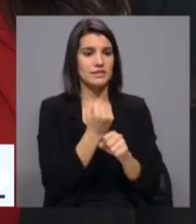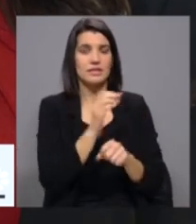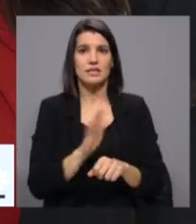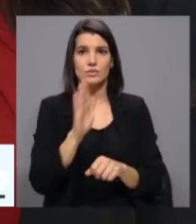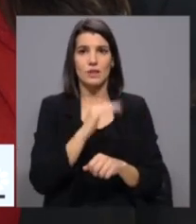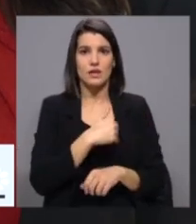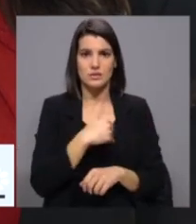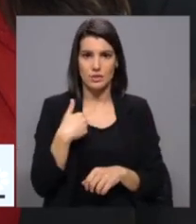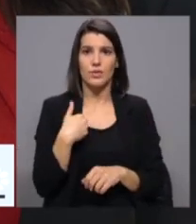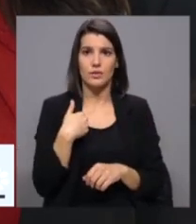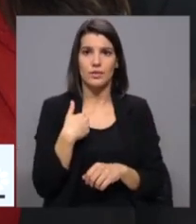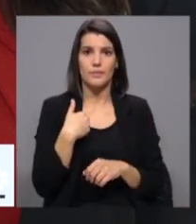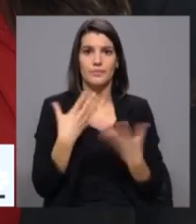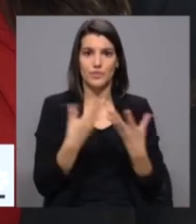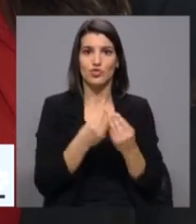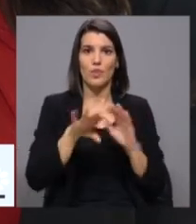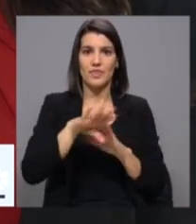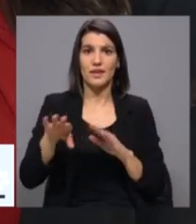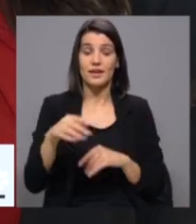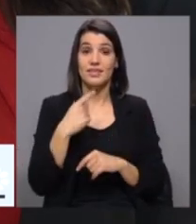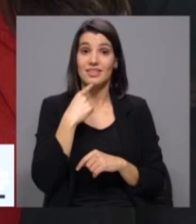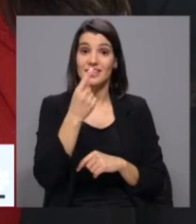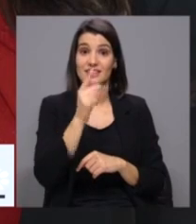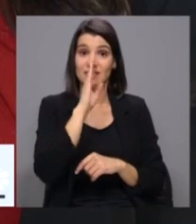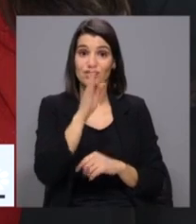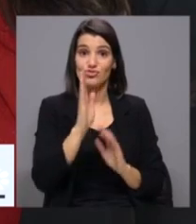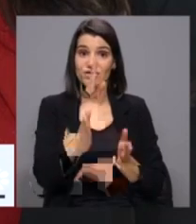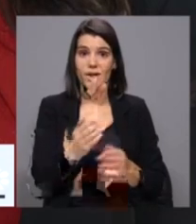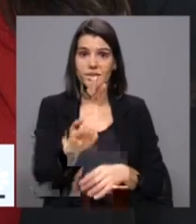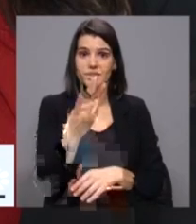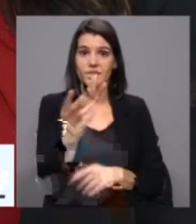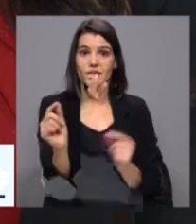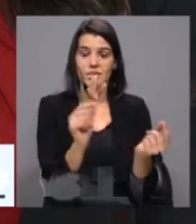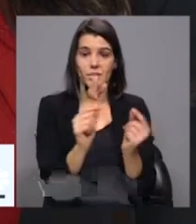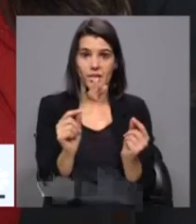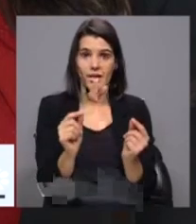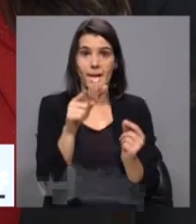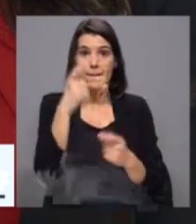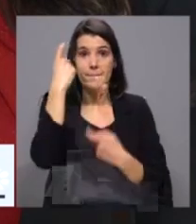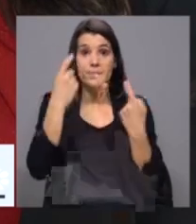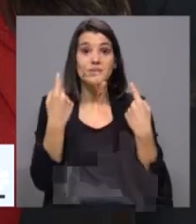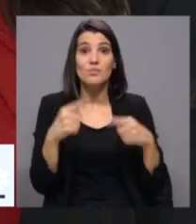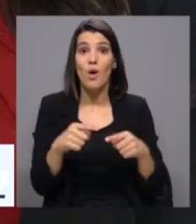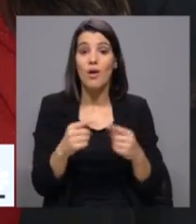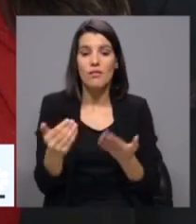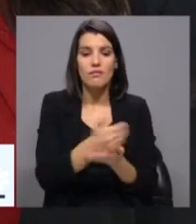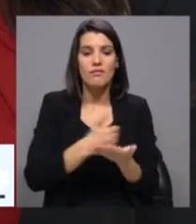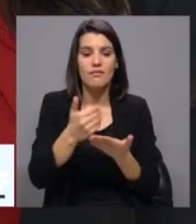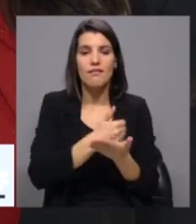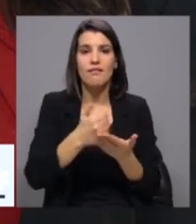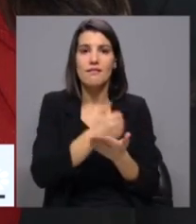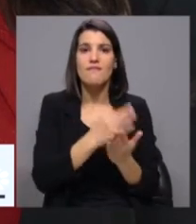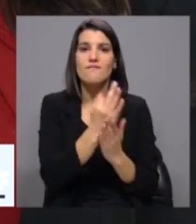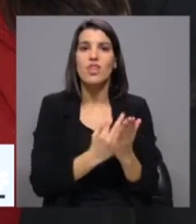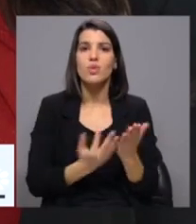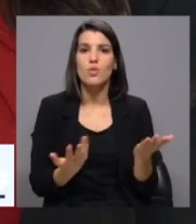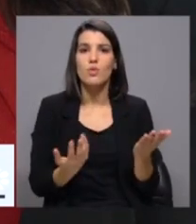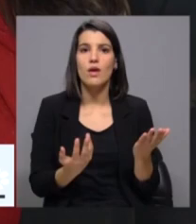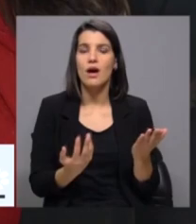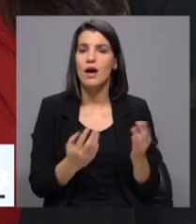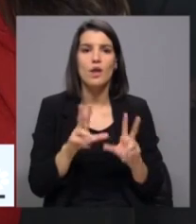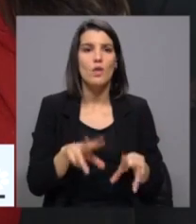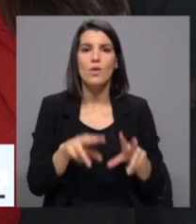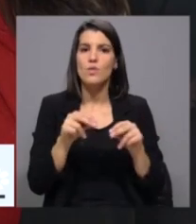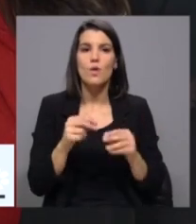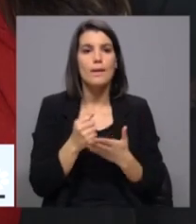Saúde com a direita, que já lhe disse assim em vários debates, que só pensa na faturação. Nunca tem uma medida para reforçar o